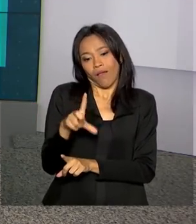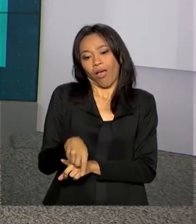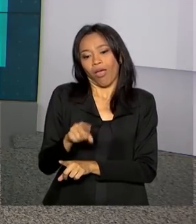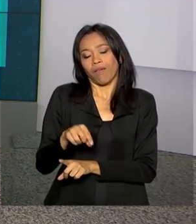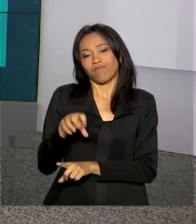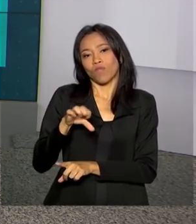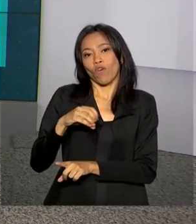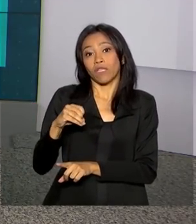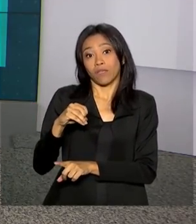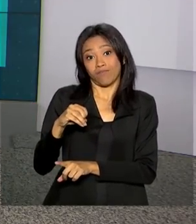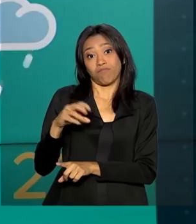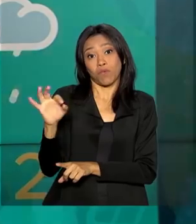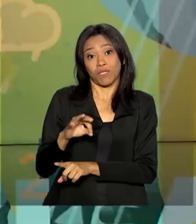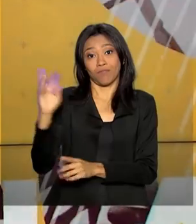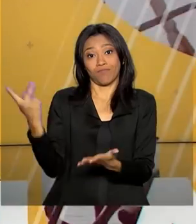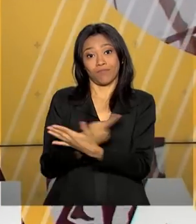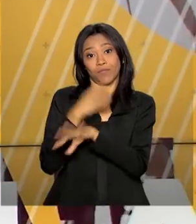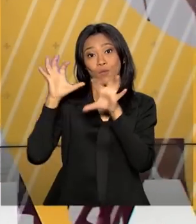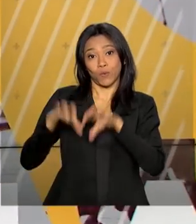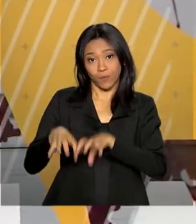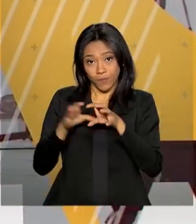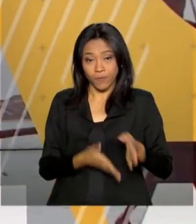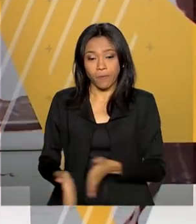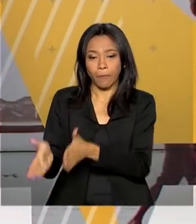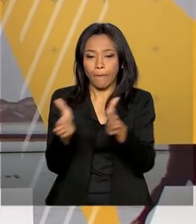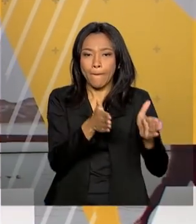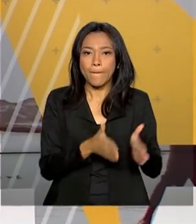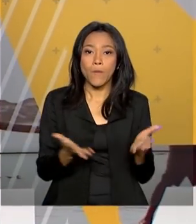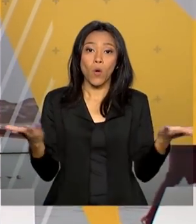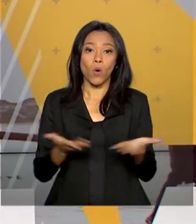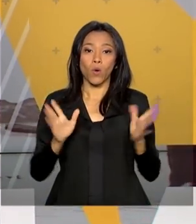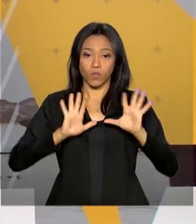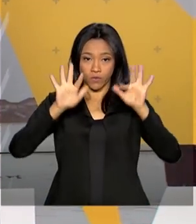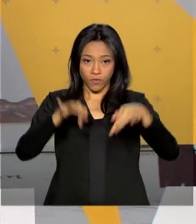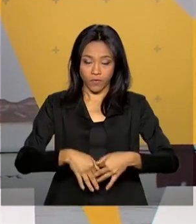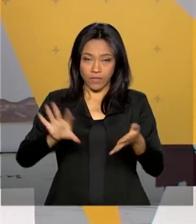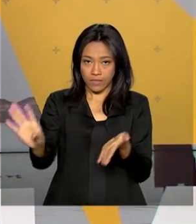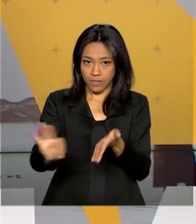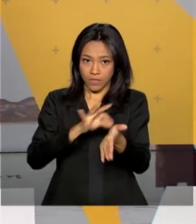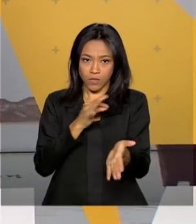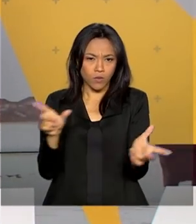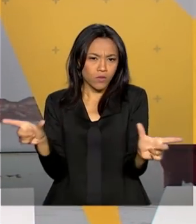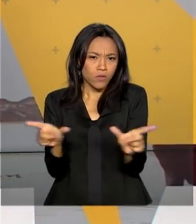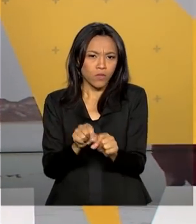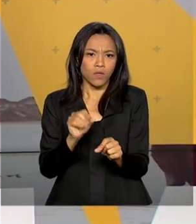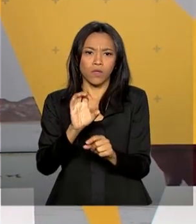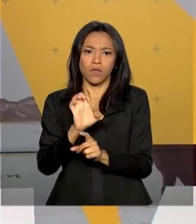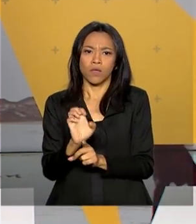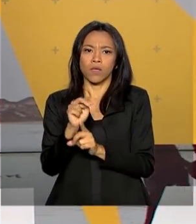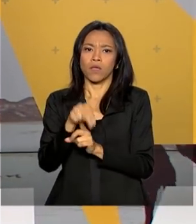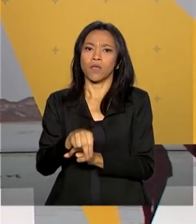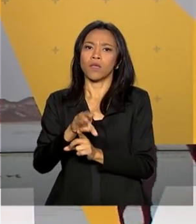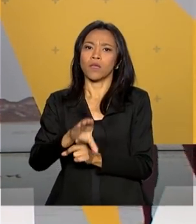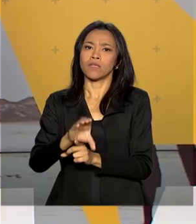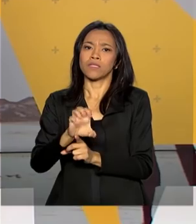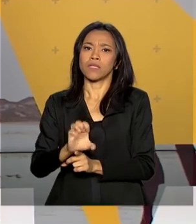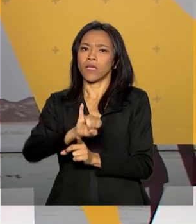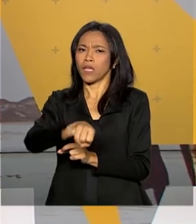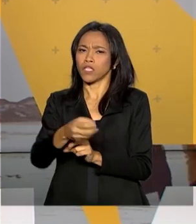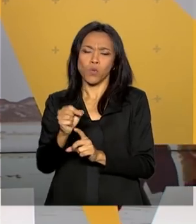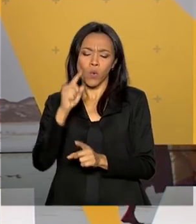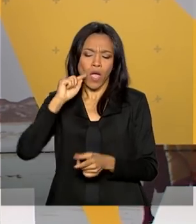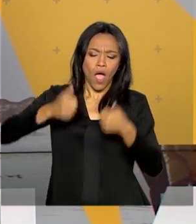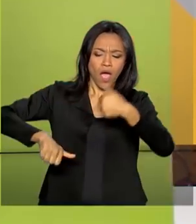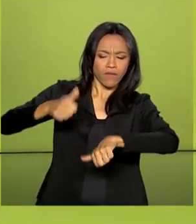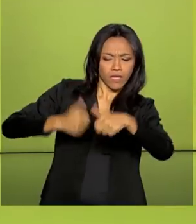possibilidade de chuva. Terminam hoje as inscrições para o INSEJA. O exame mede as competências e habilidades de